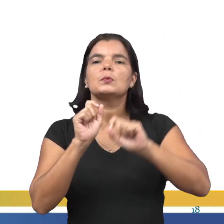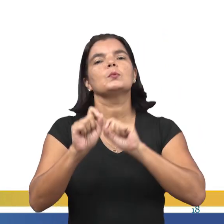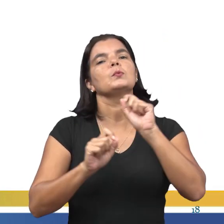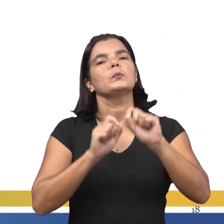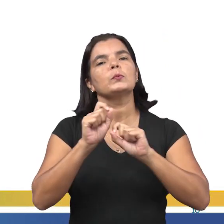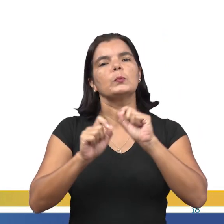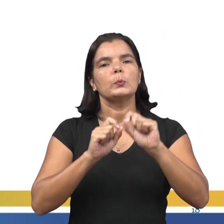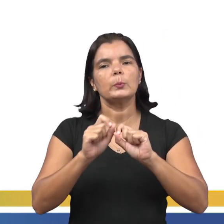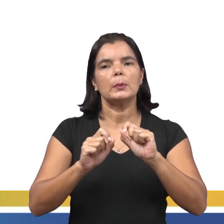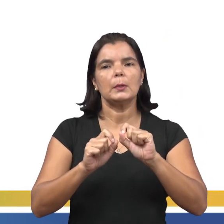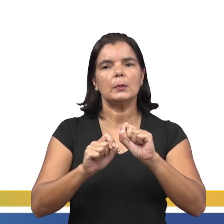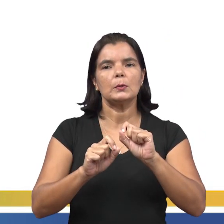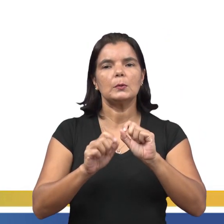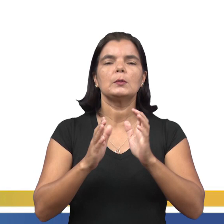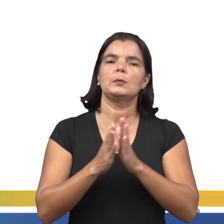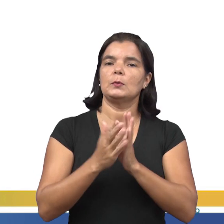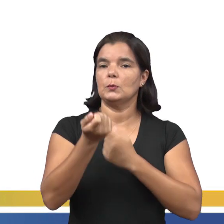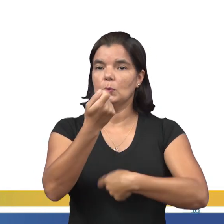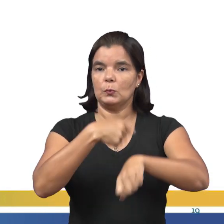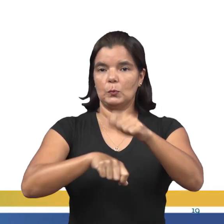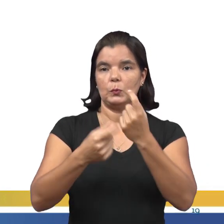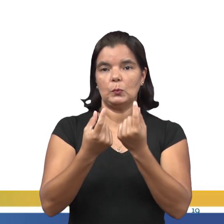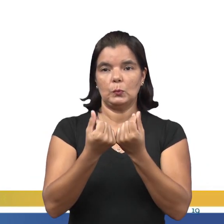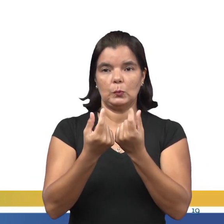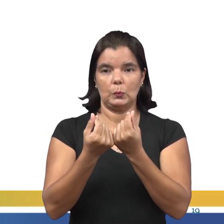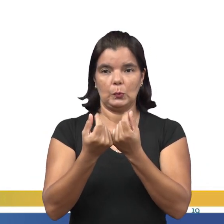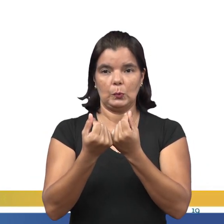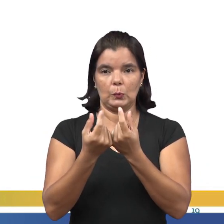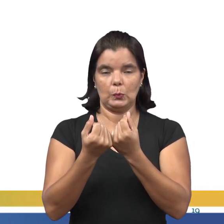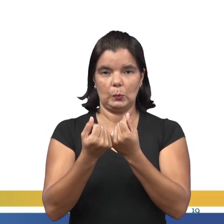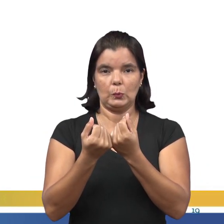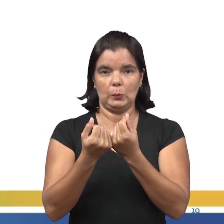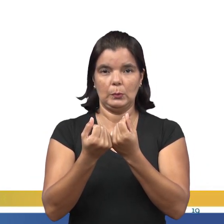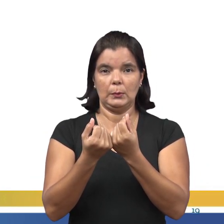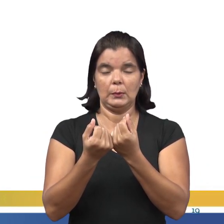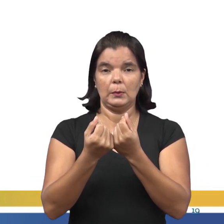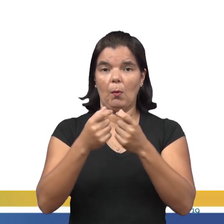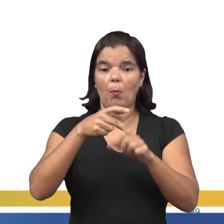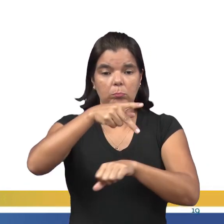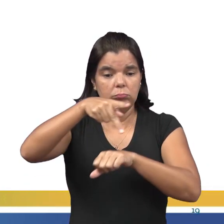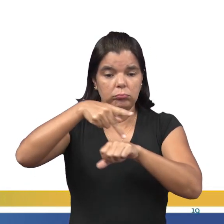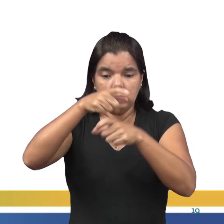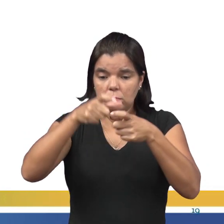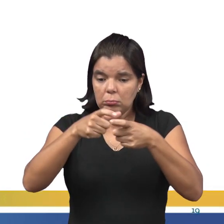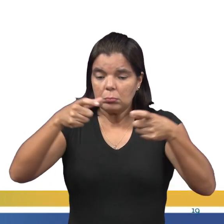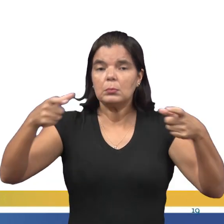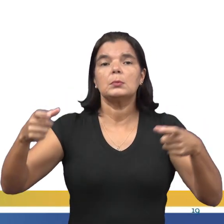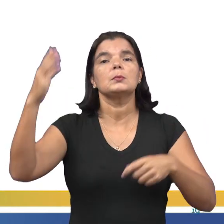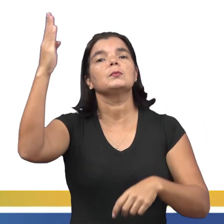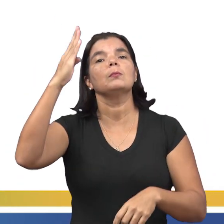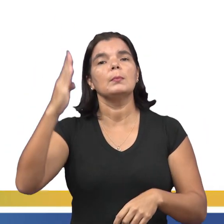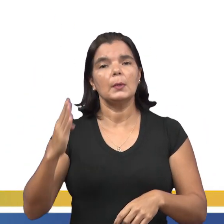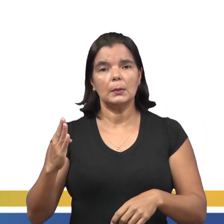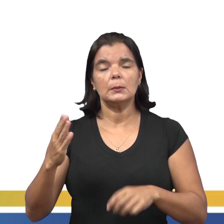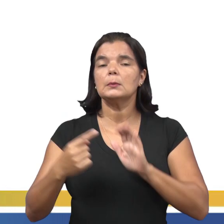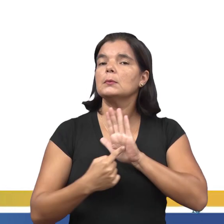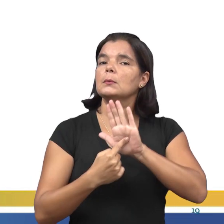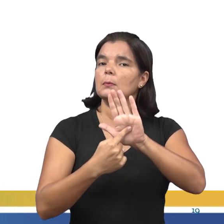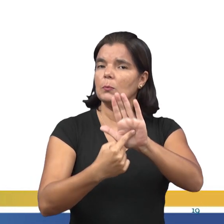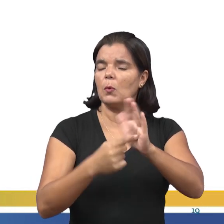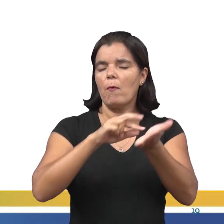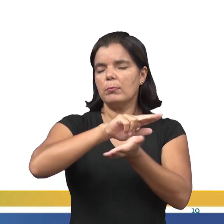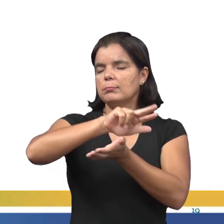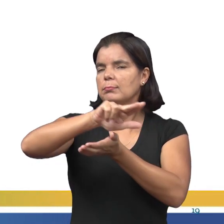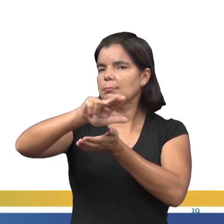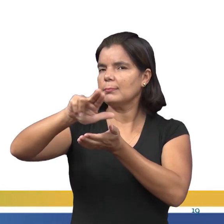os aspectos econômicos. Também, um país grande desse, como o Brasil, ele apresenta uma